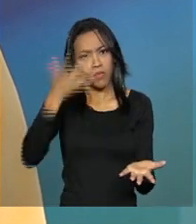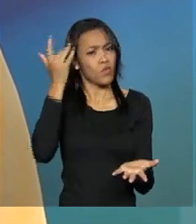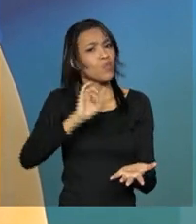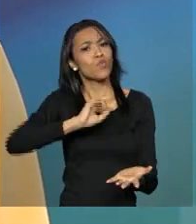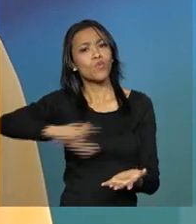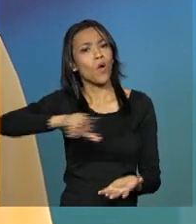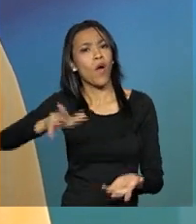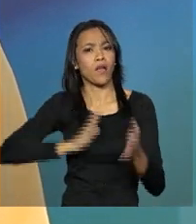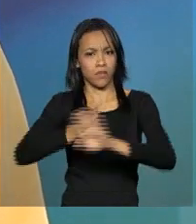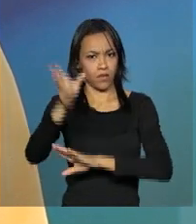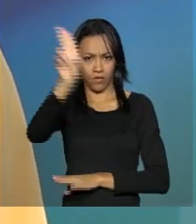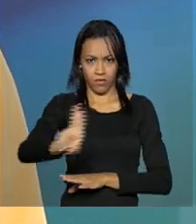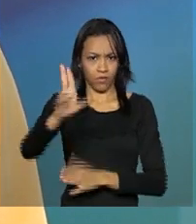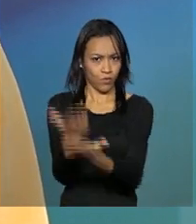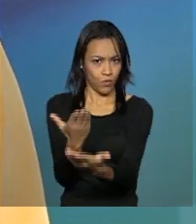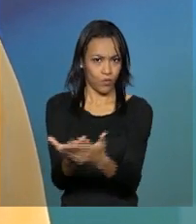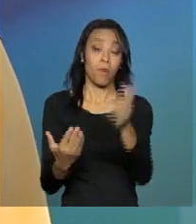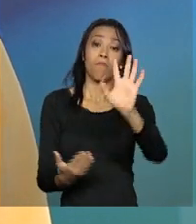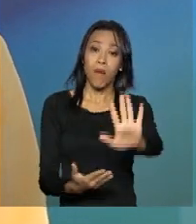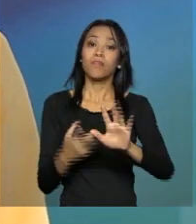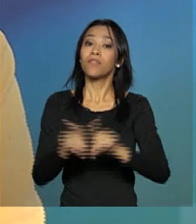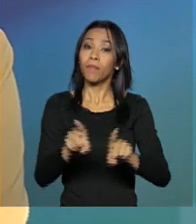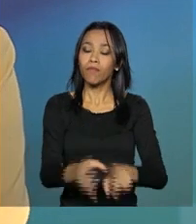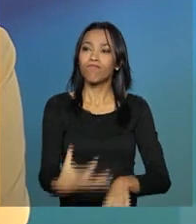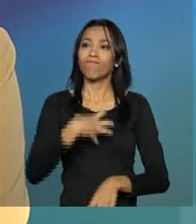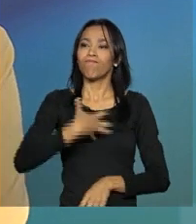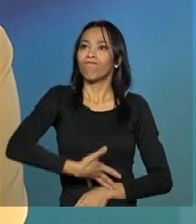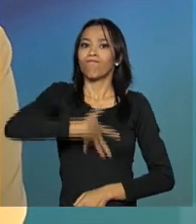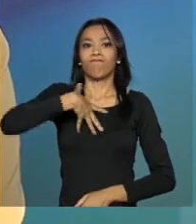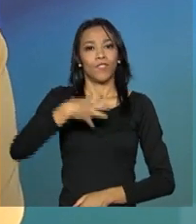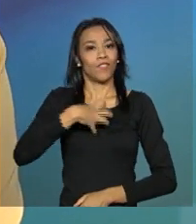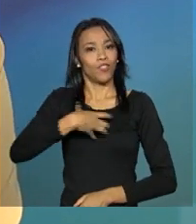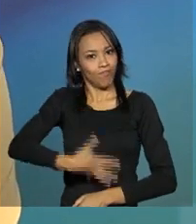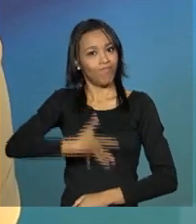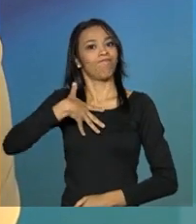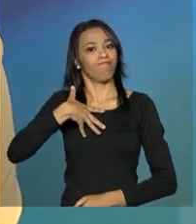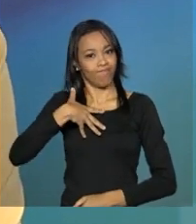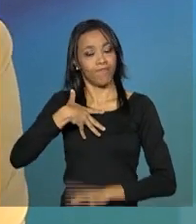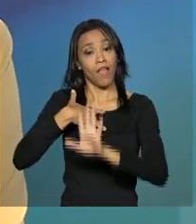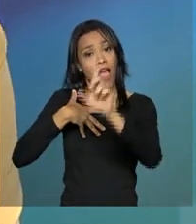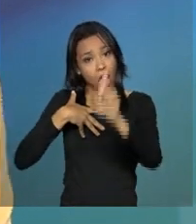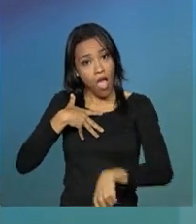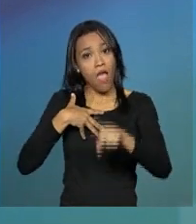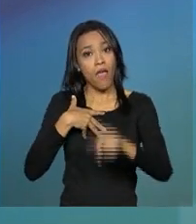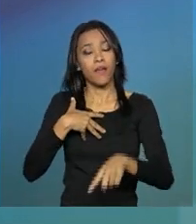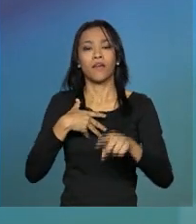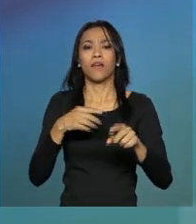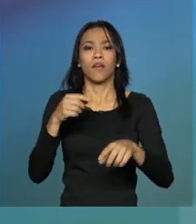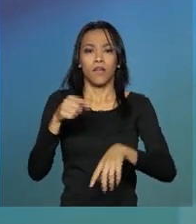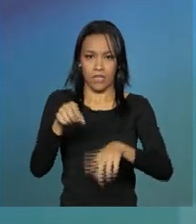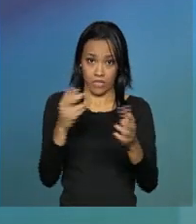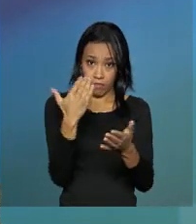à educação, mas produz também na autoestima. Então, esse é um programa, a Hora do Enem,